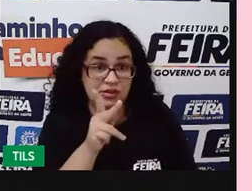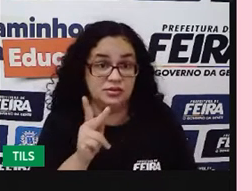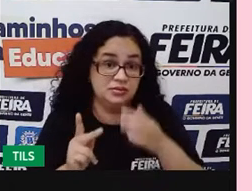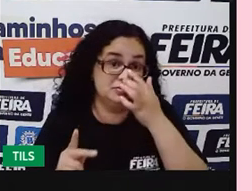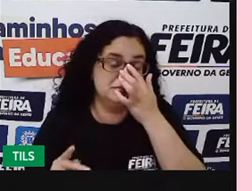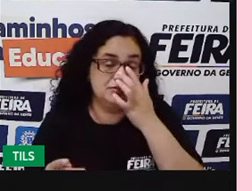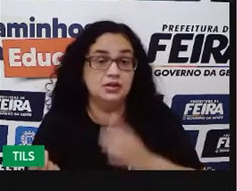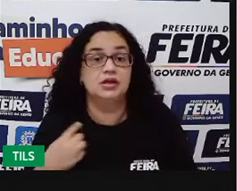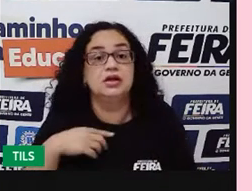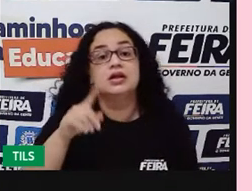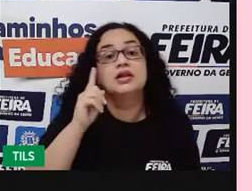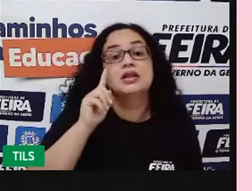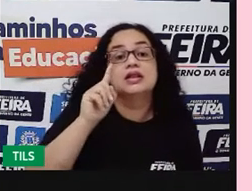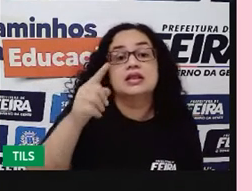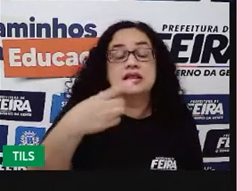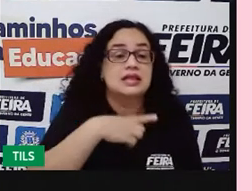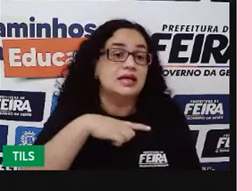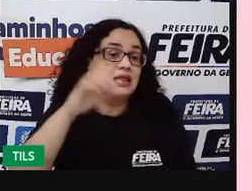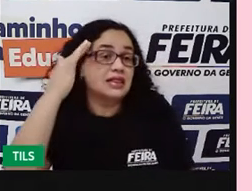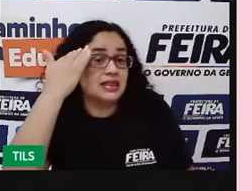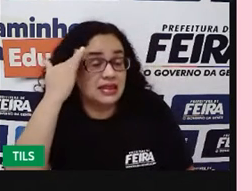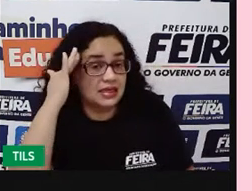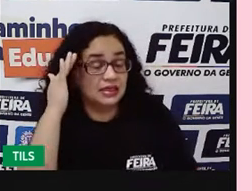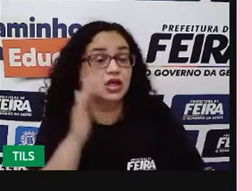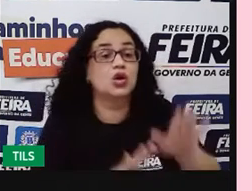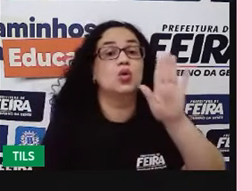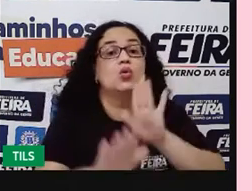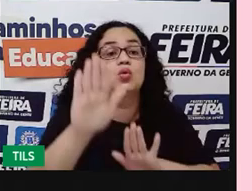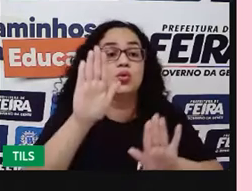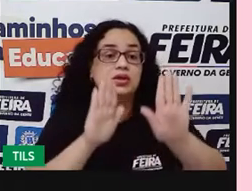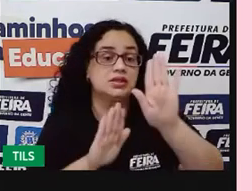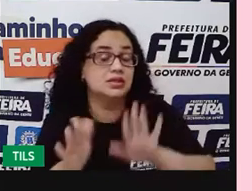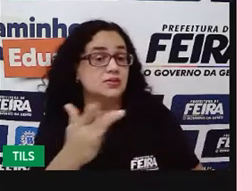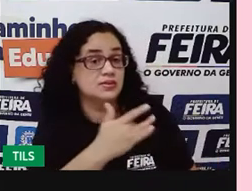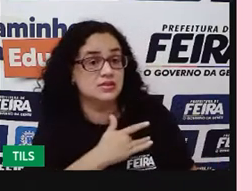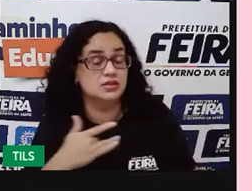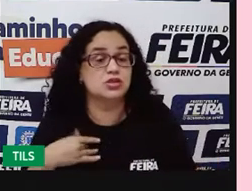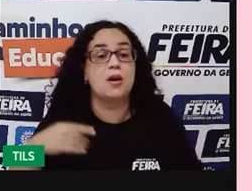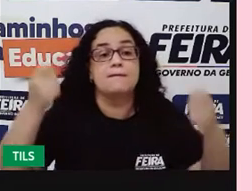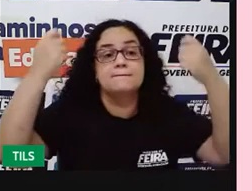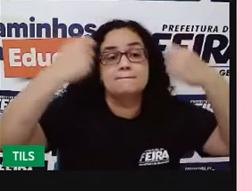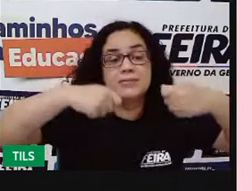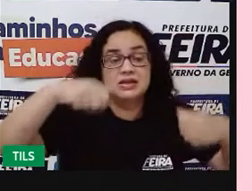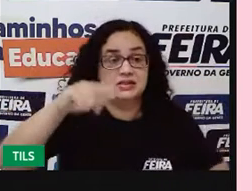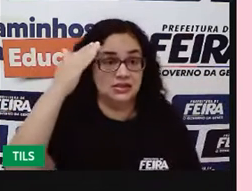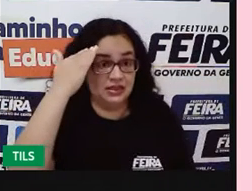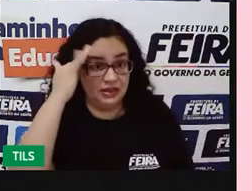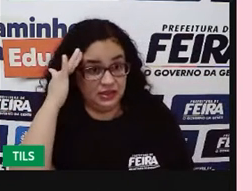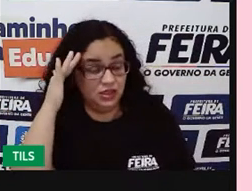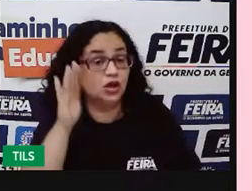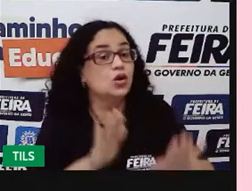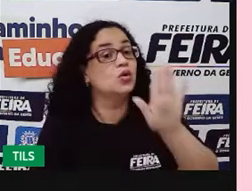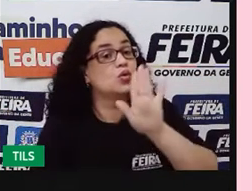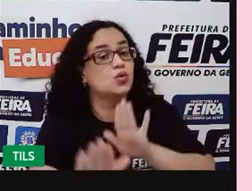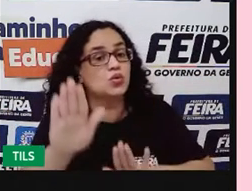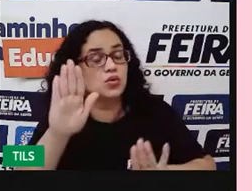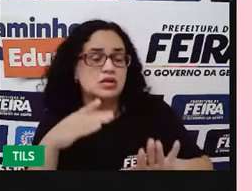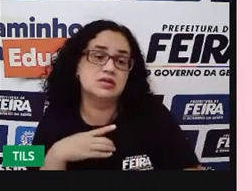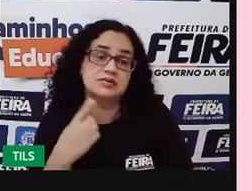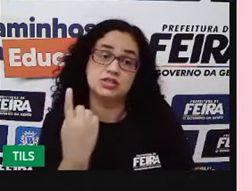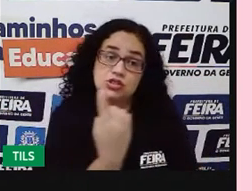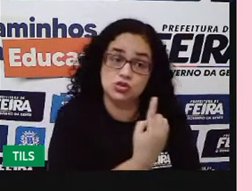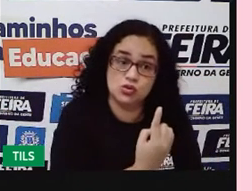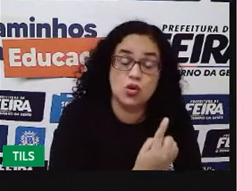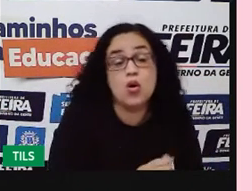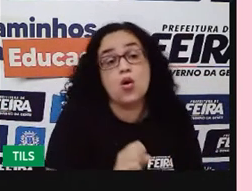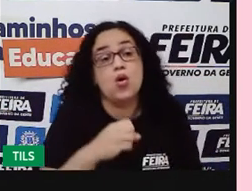E aí, então, para a gente entender os cuidados com a saúde, a gente precisa entender que existem cuidados que vão ser individuais